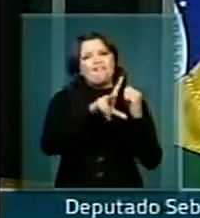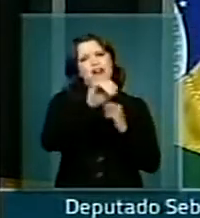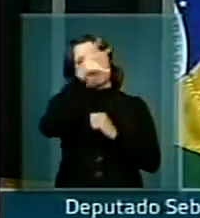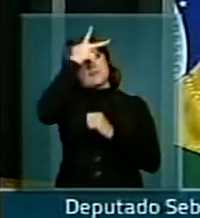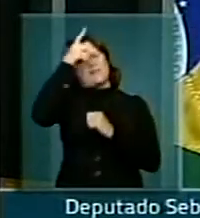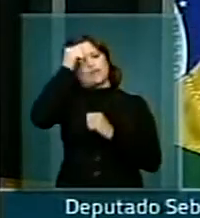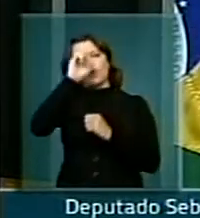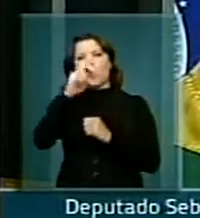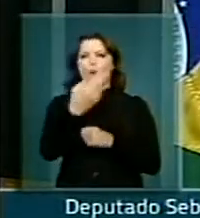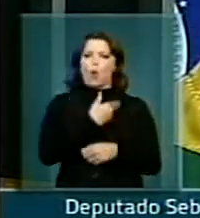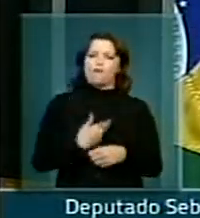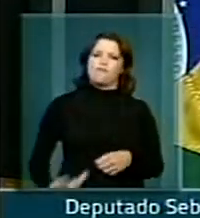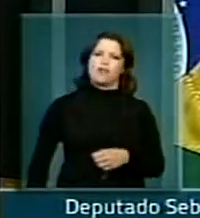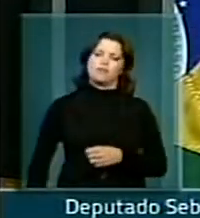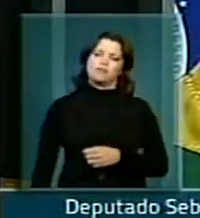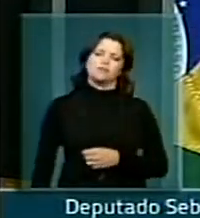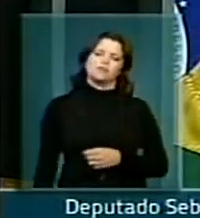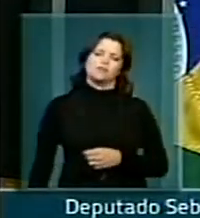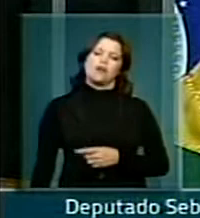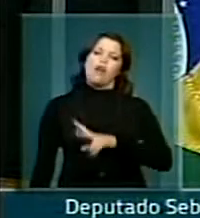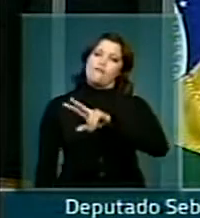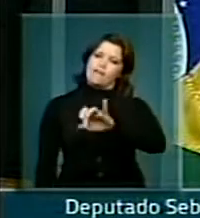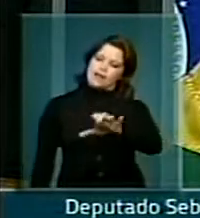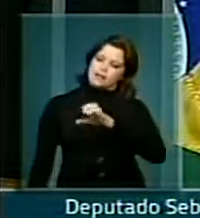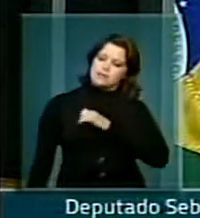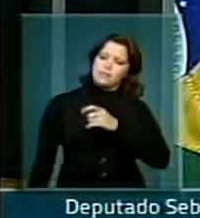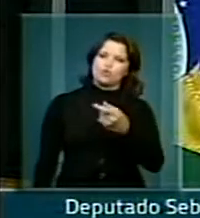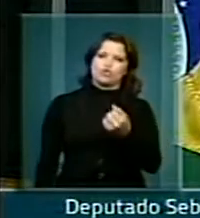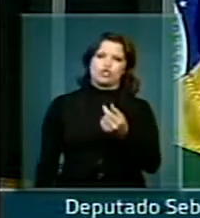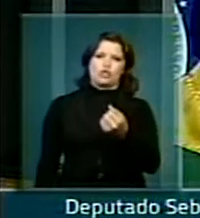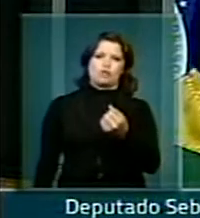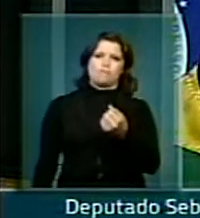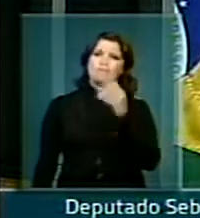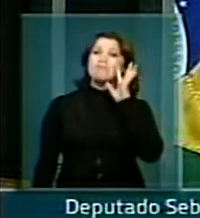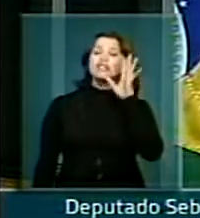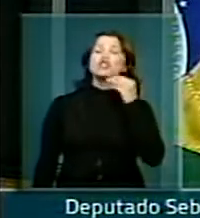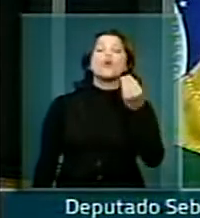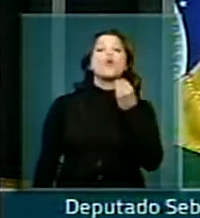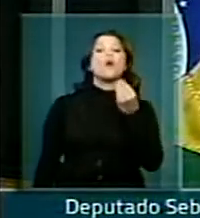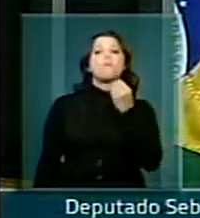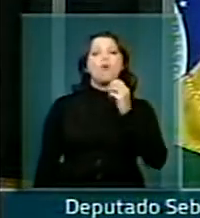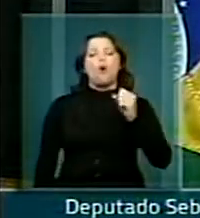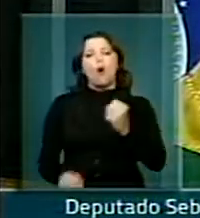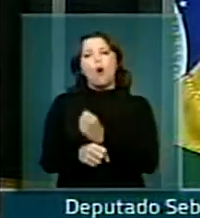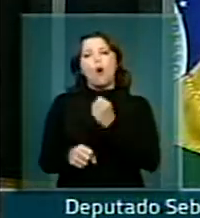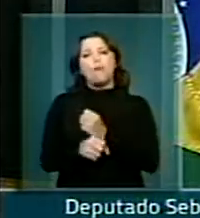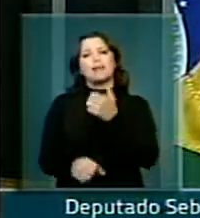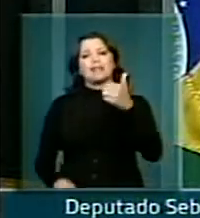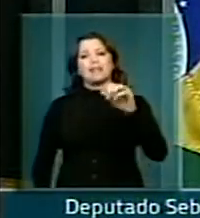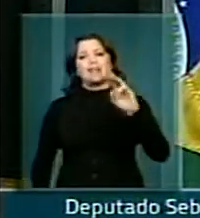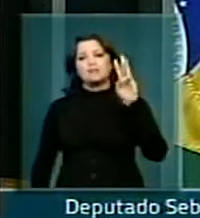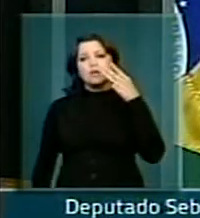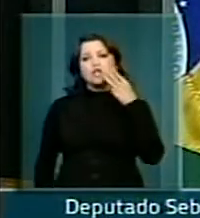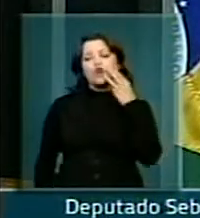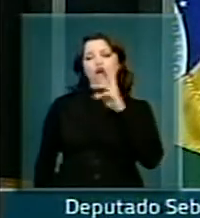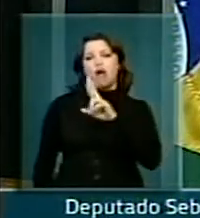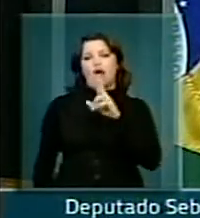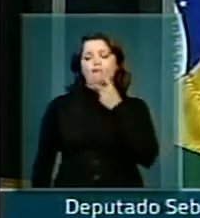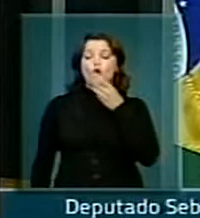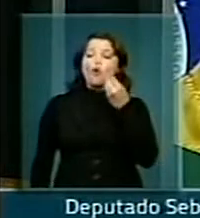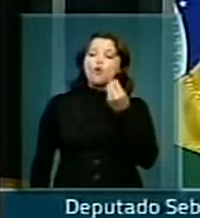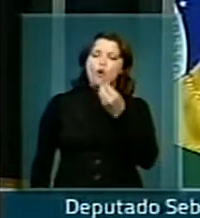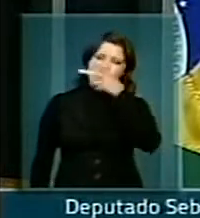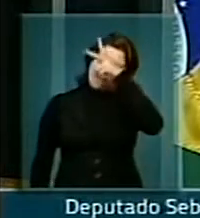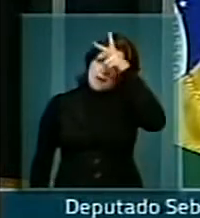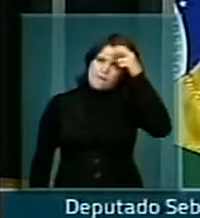ou o governo vai receber o recurso. Imagine uma obra de 10 milhões de reais. Como é que o prefeito ou o